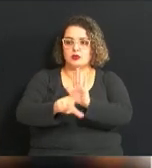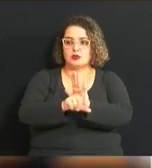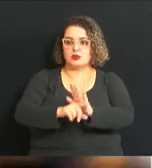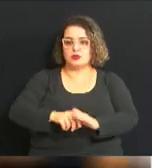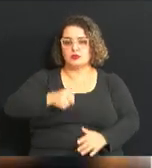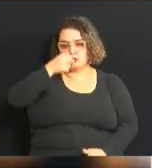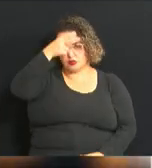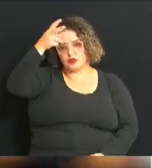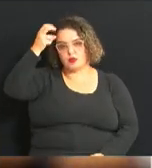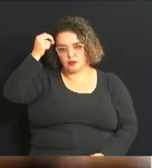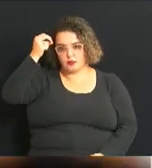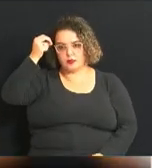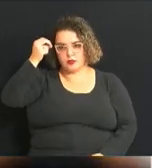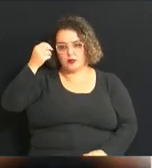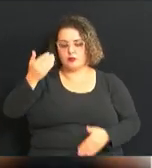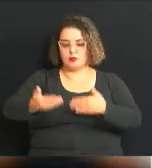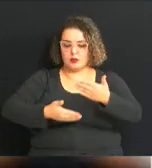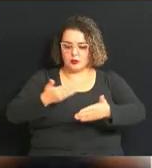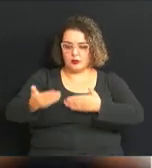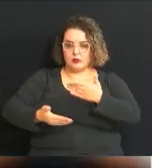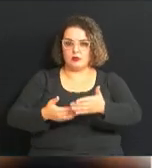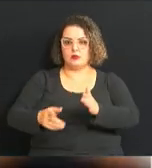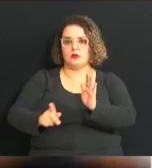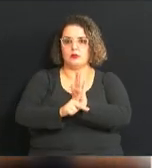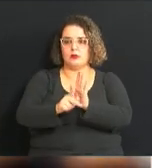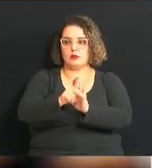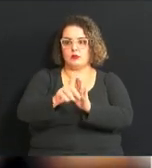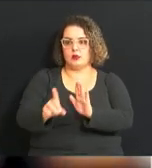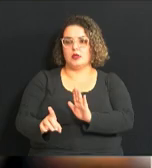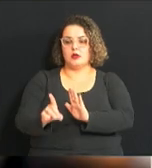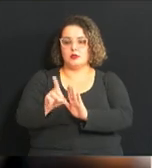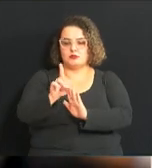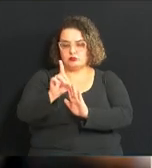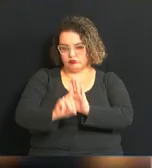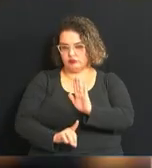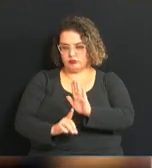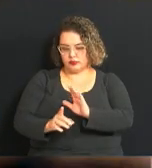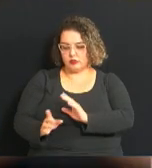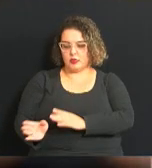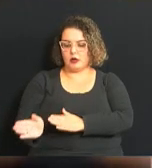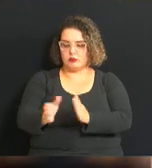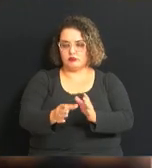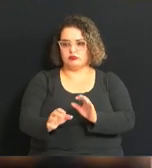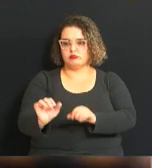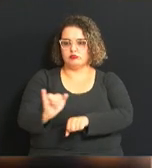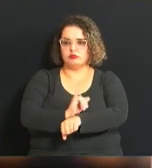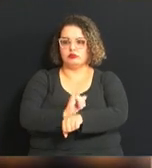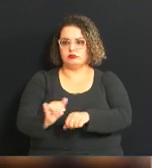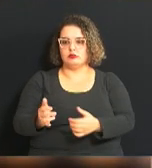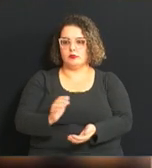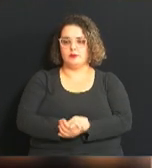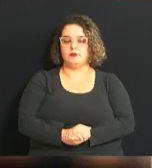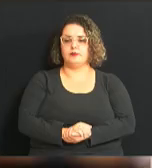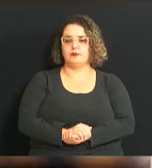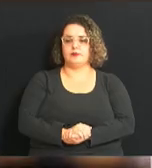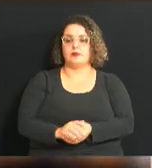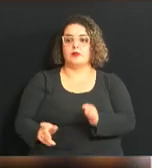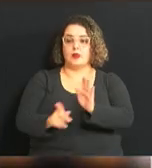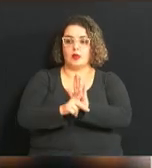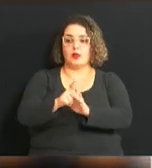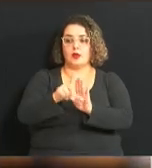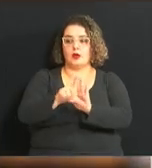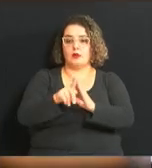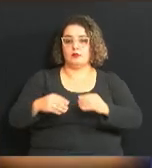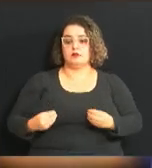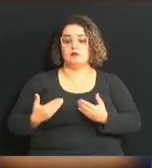municipal, que trata sobre o plano diretor estratégico da cidade. O projeto de lei, na verdade, encaminhados aqui